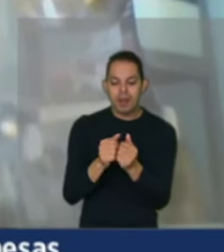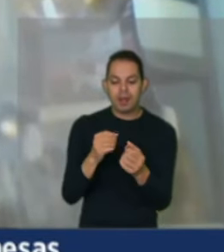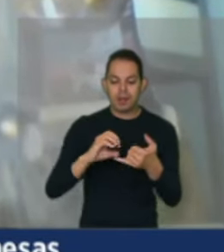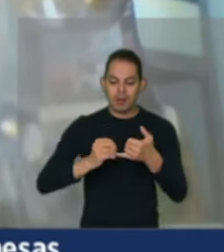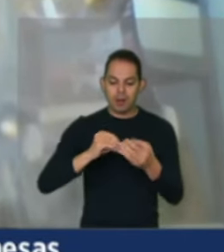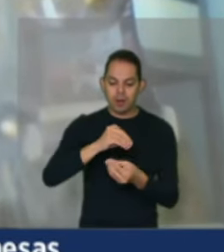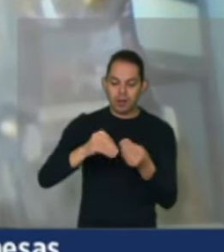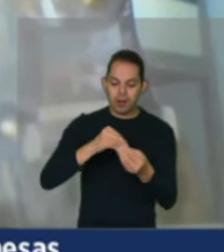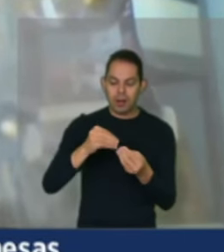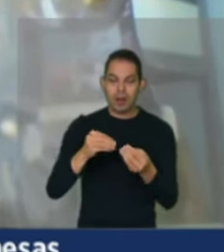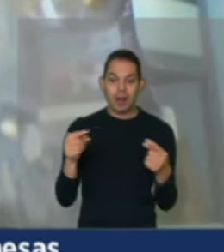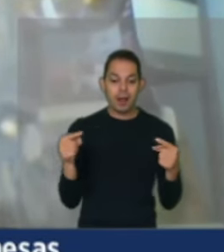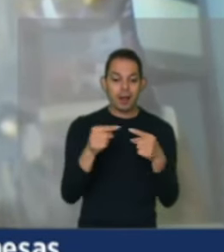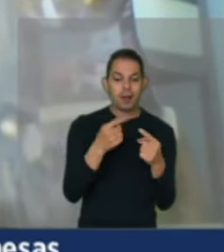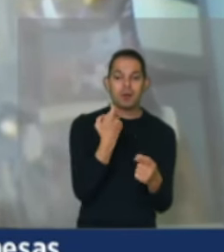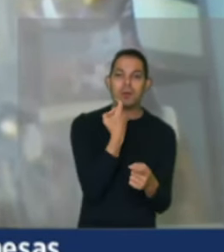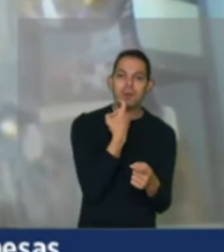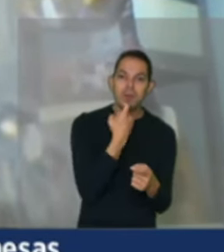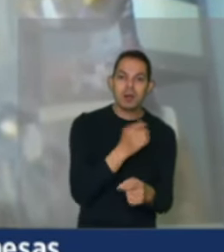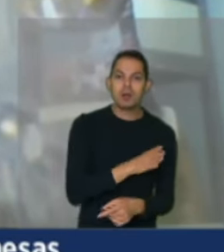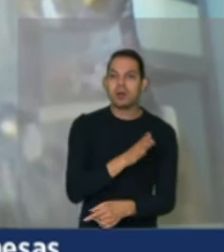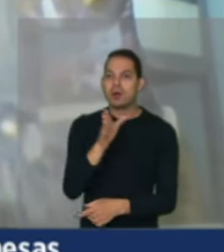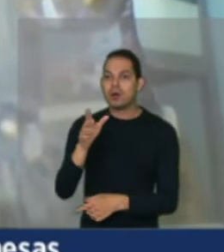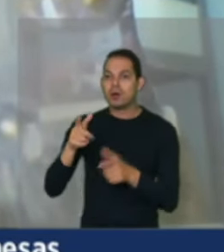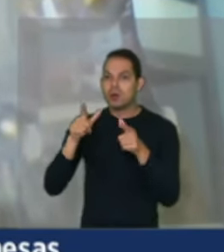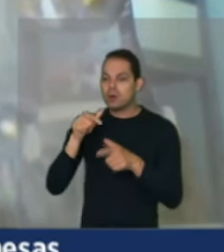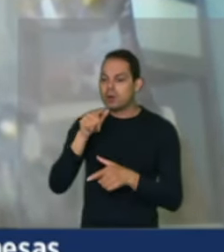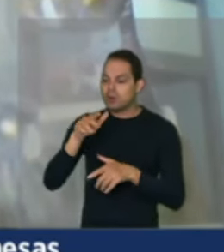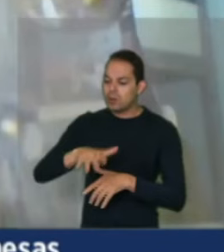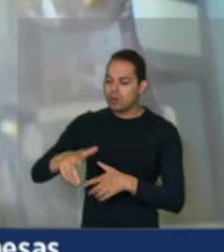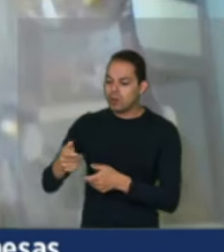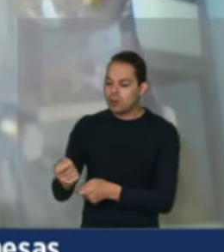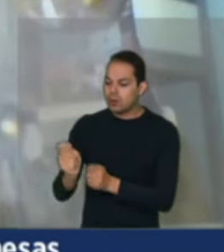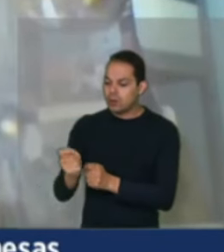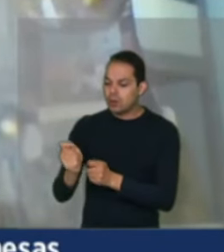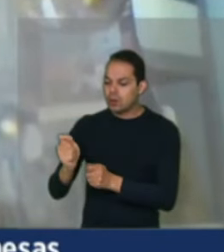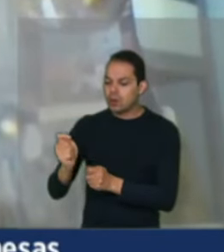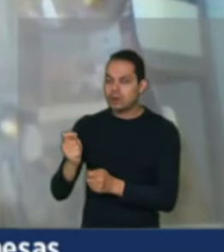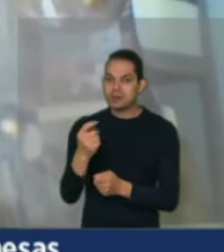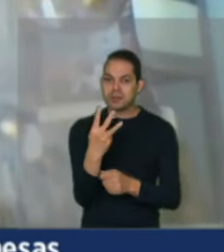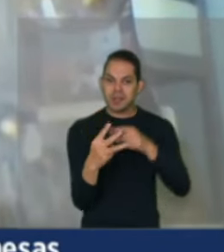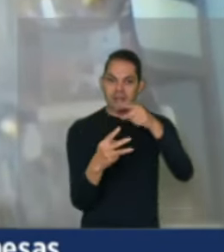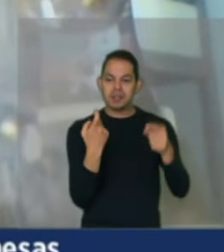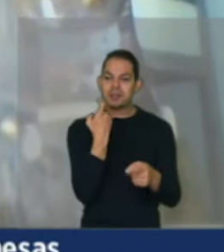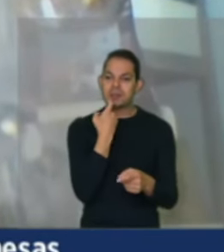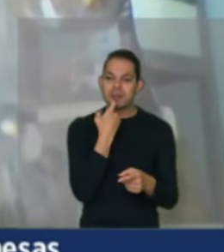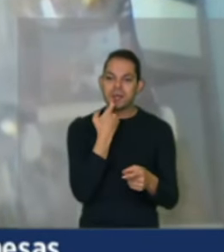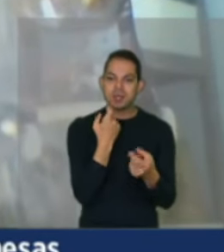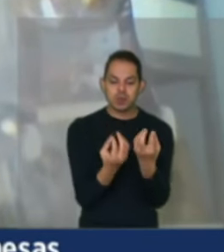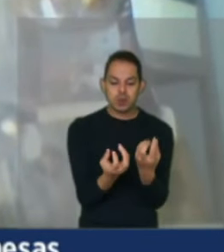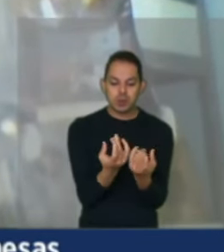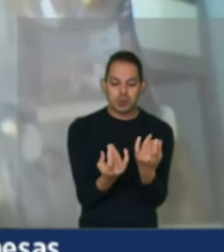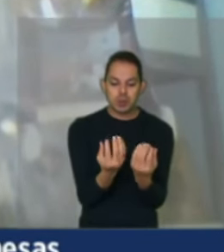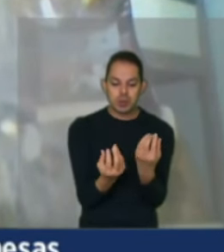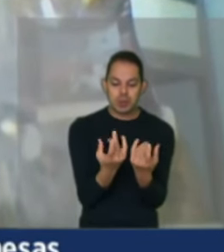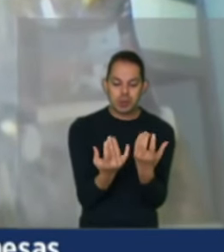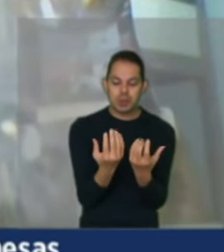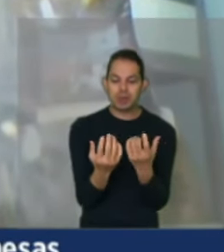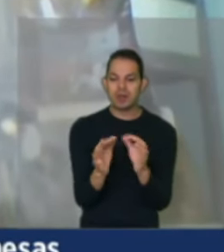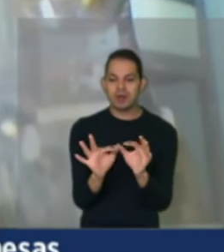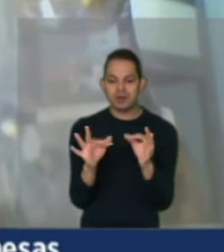combina com peixe, fui lá no açude, peguei três peixes, fritamos para a família. Quais as famílias hoje que têm essa